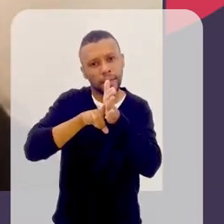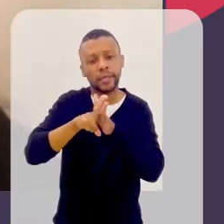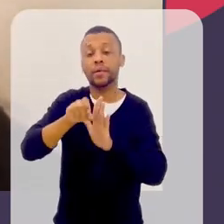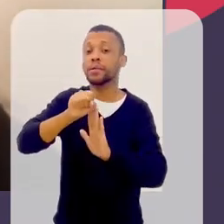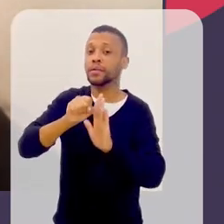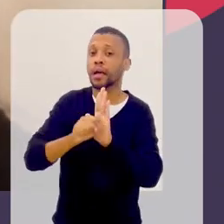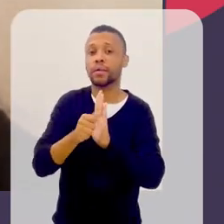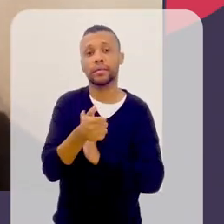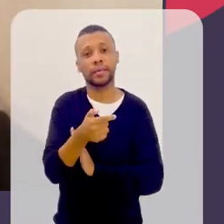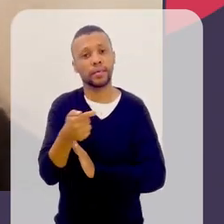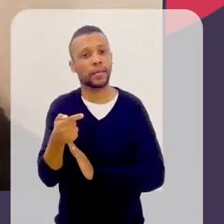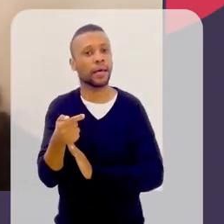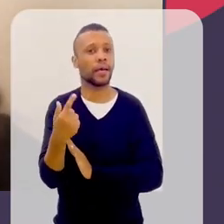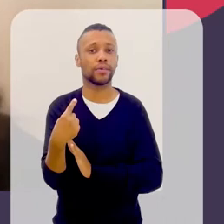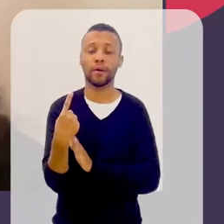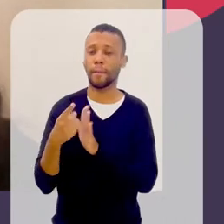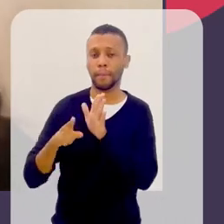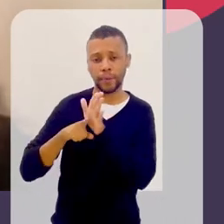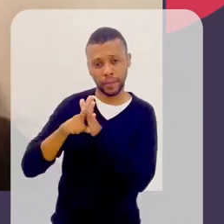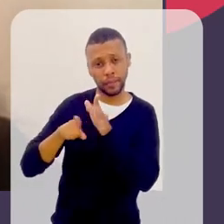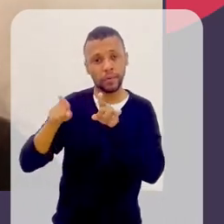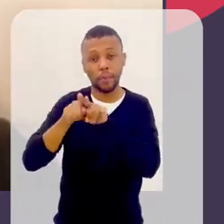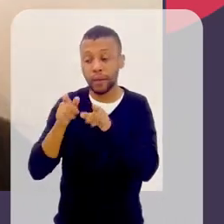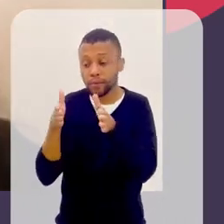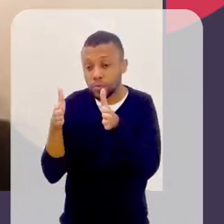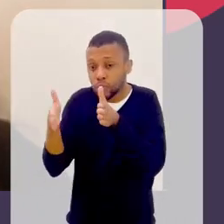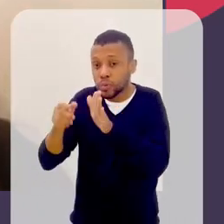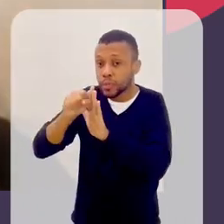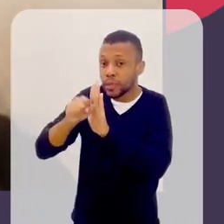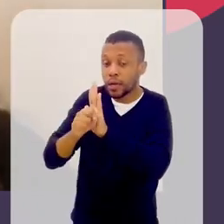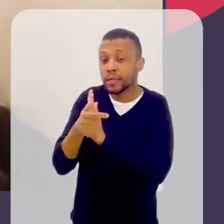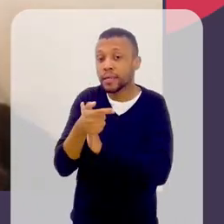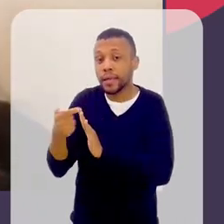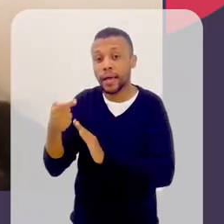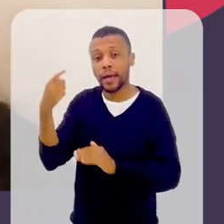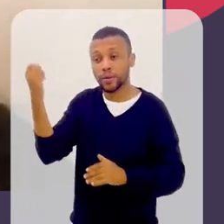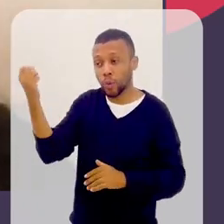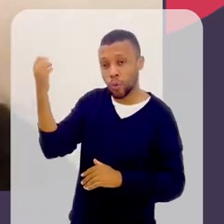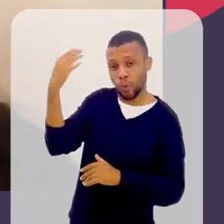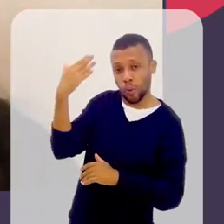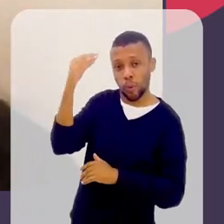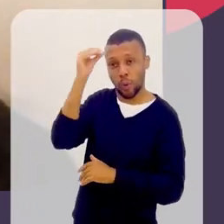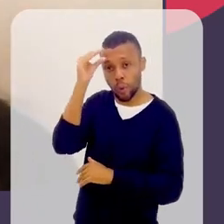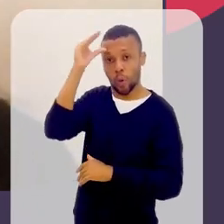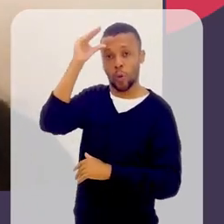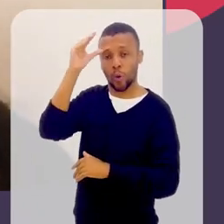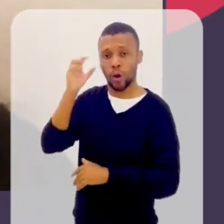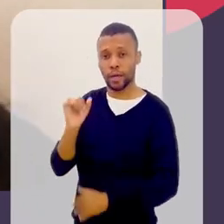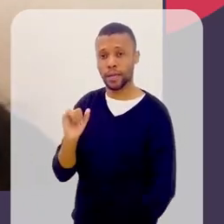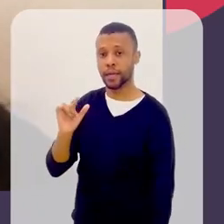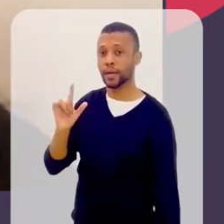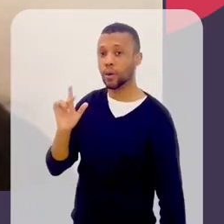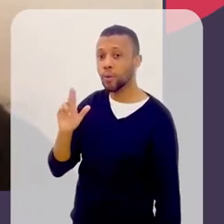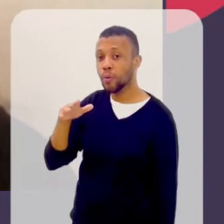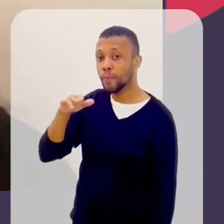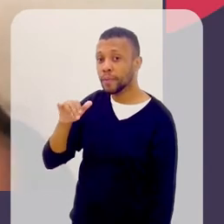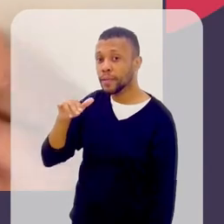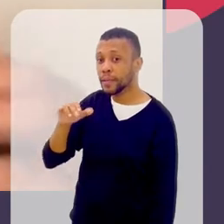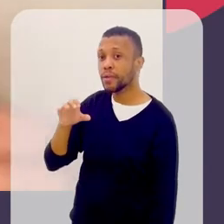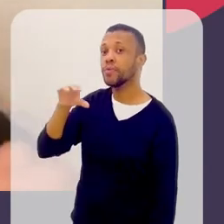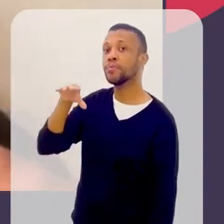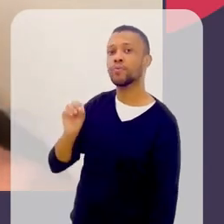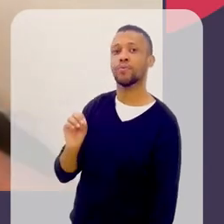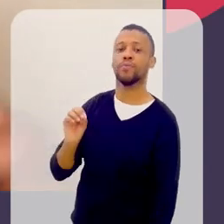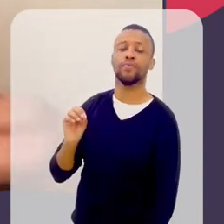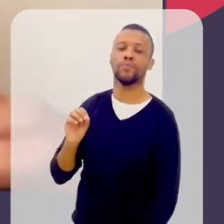pesquiso, né? Século XVII, nós pesquisamos século XVII, o iluminismo, porque justamente, assim, há